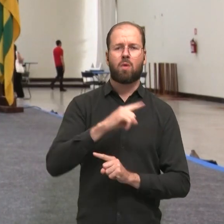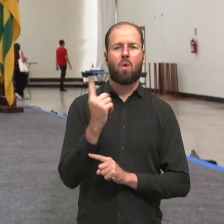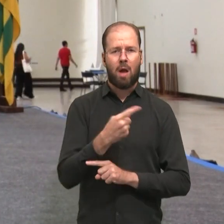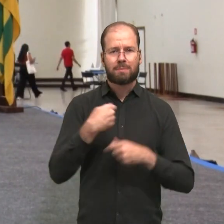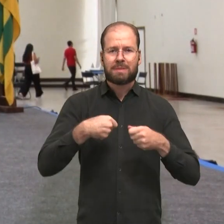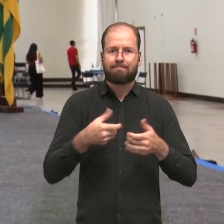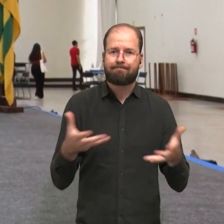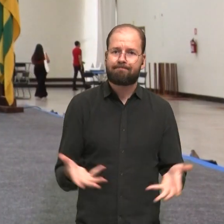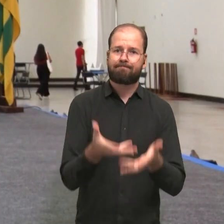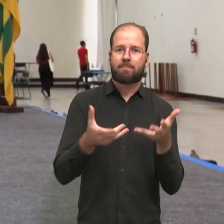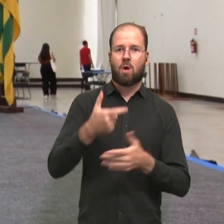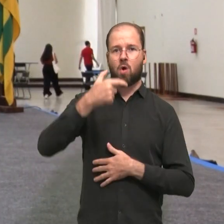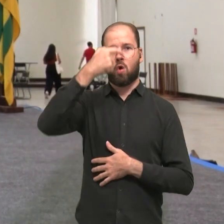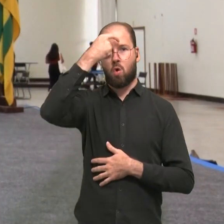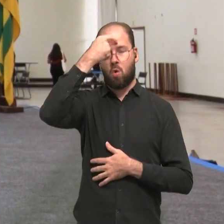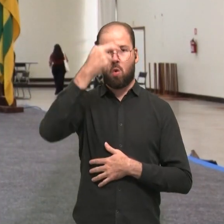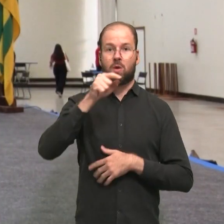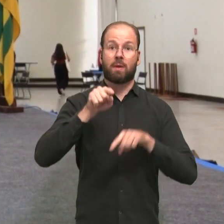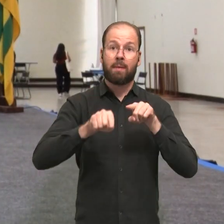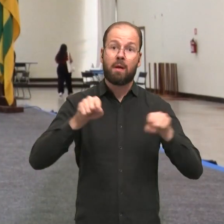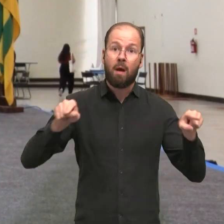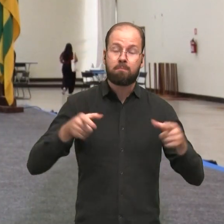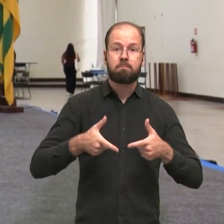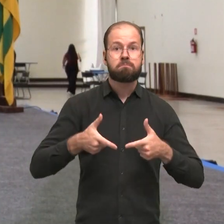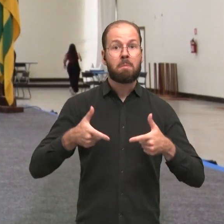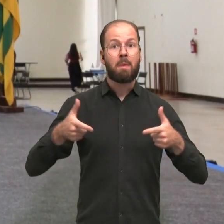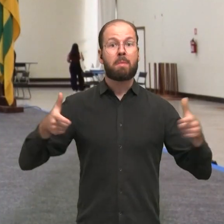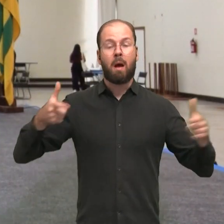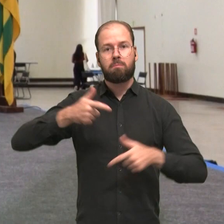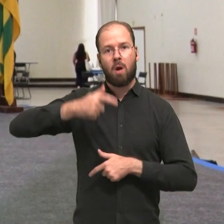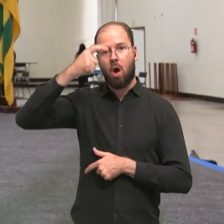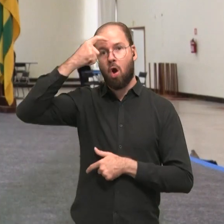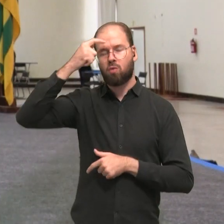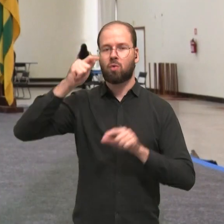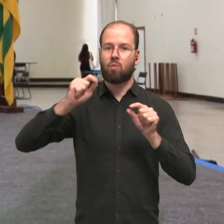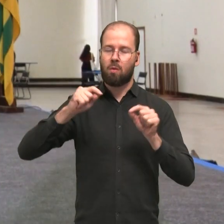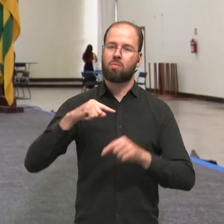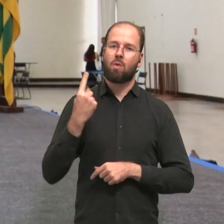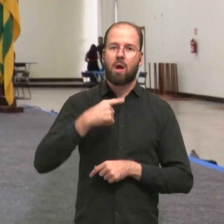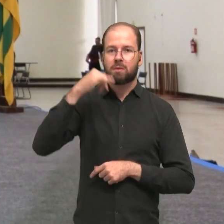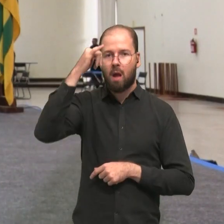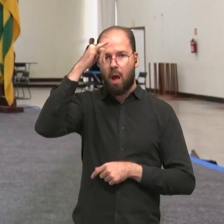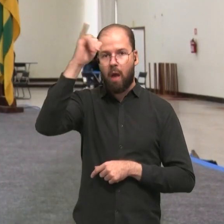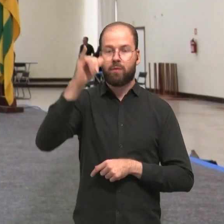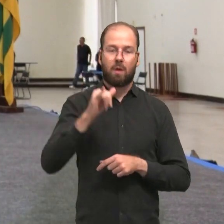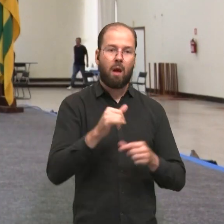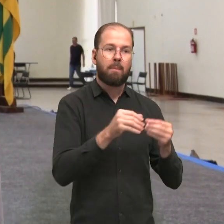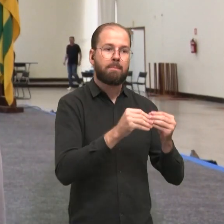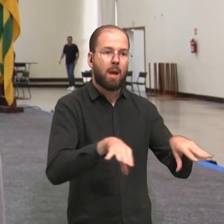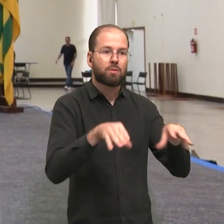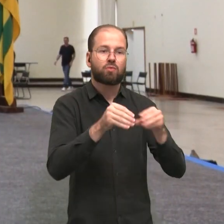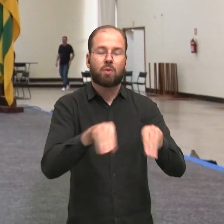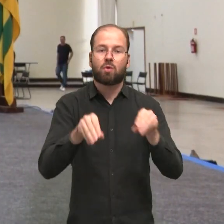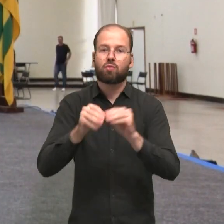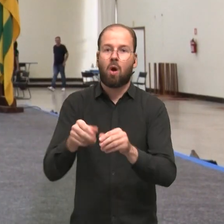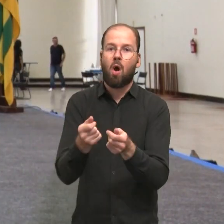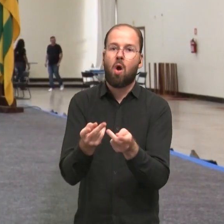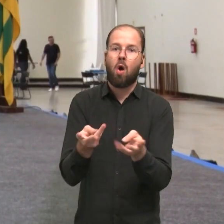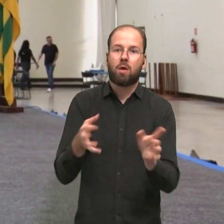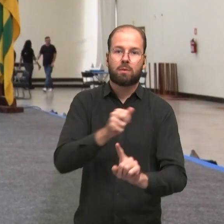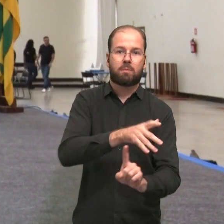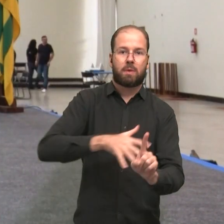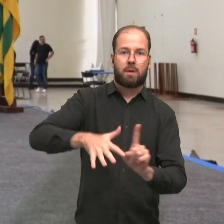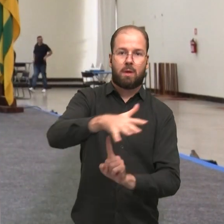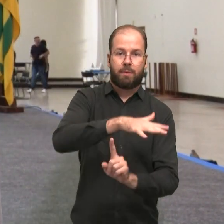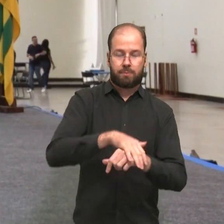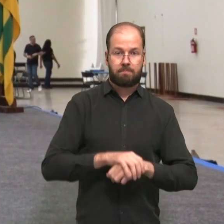para a importância de não promovermos práticas que estressem ainda mais o meio ambiente. E isso implica uma